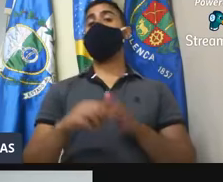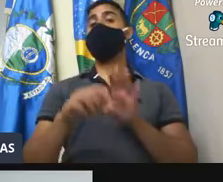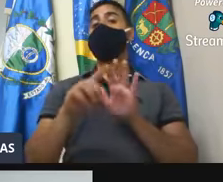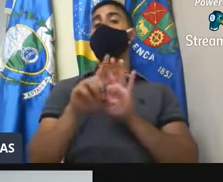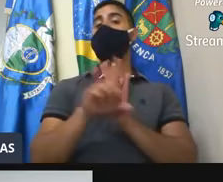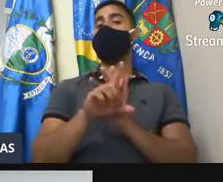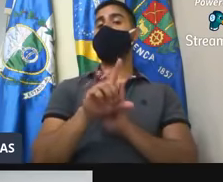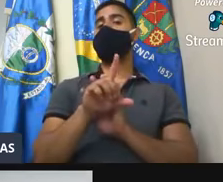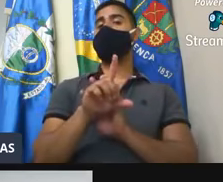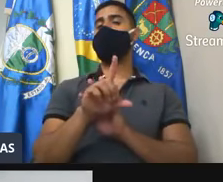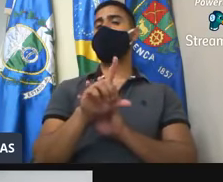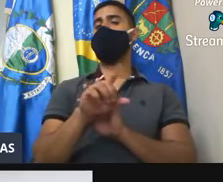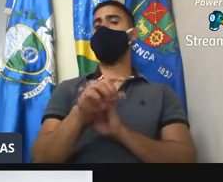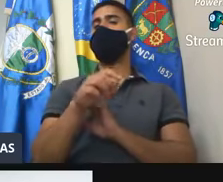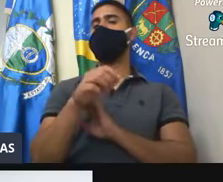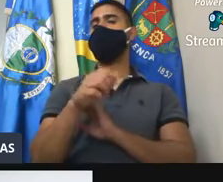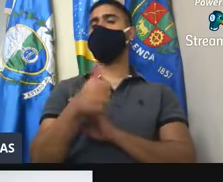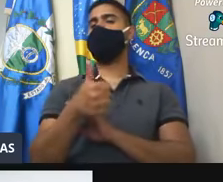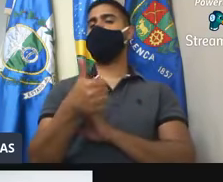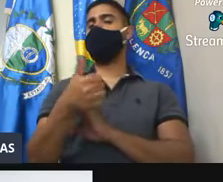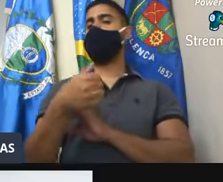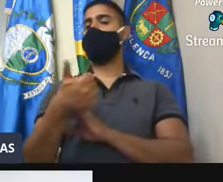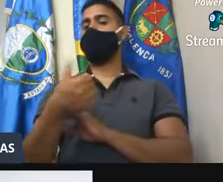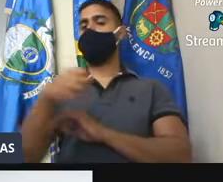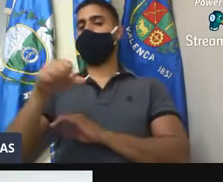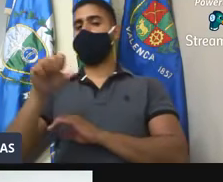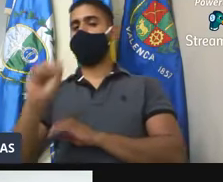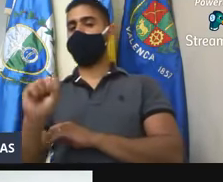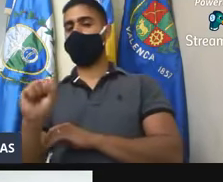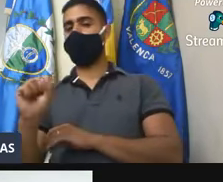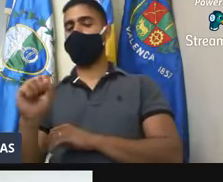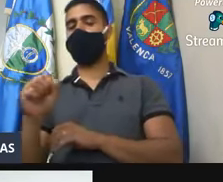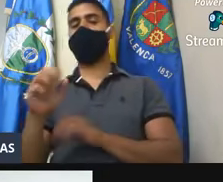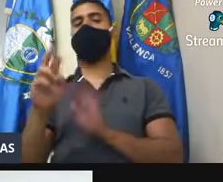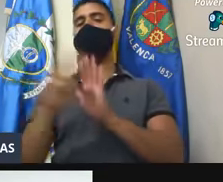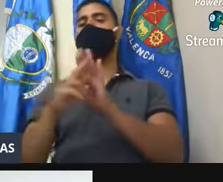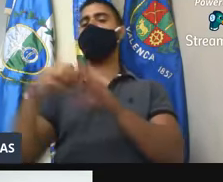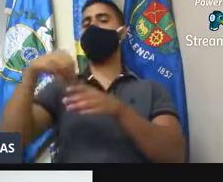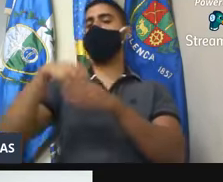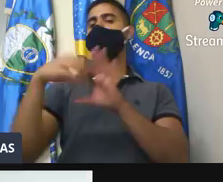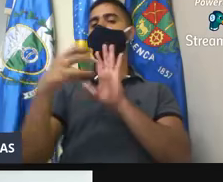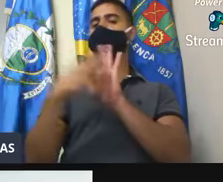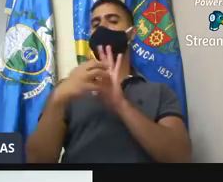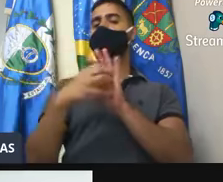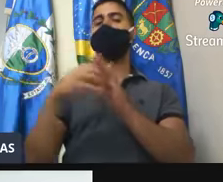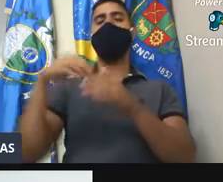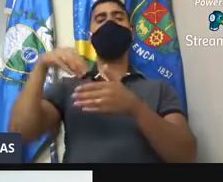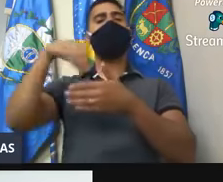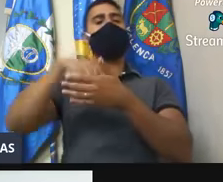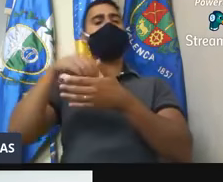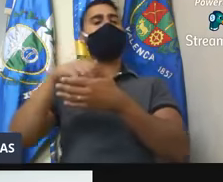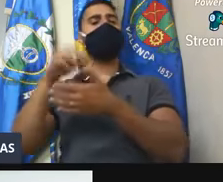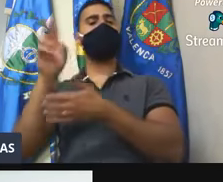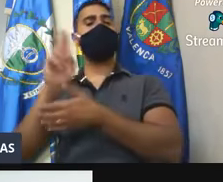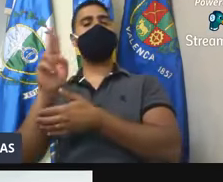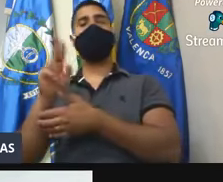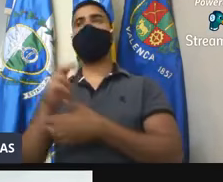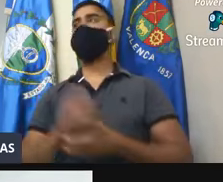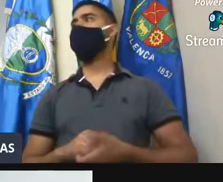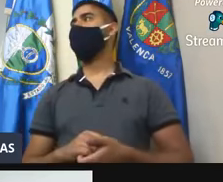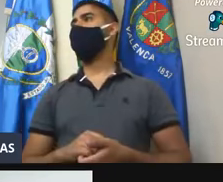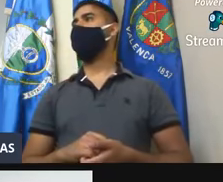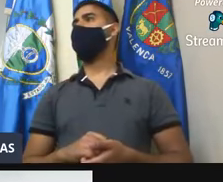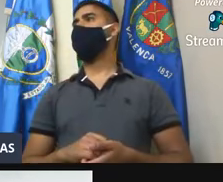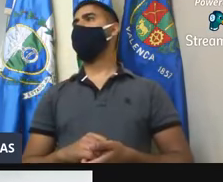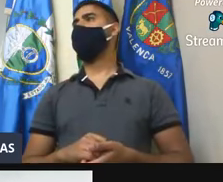1198-2009, regimento interno da Câmara Municipal da Outros Providências. Passa votação nominal de dois terços